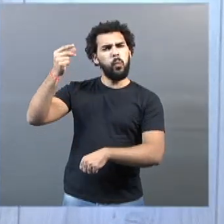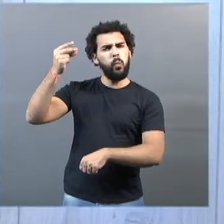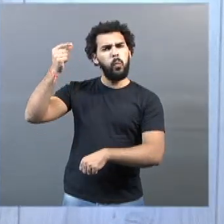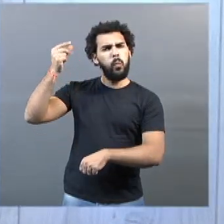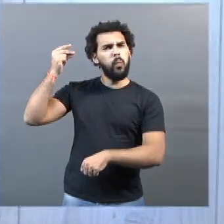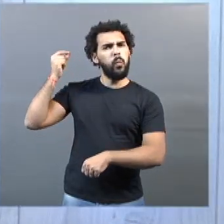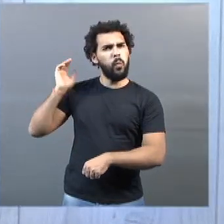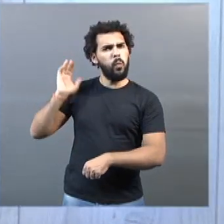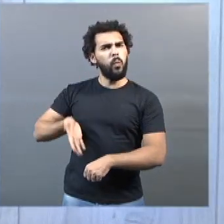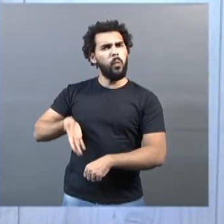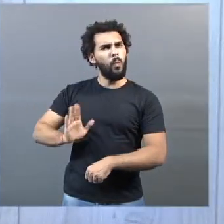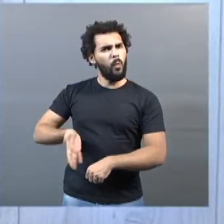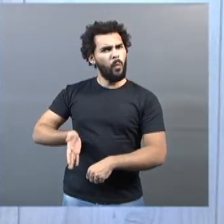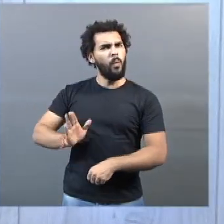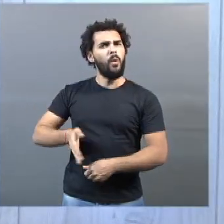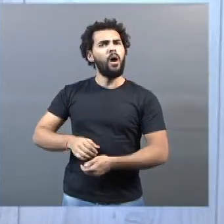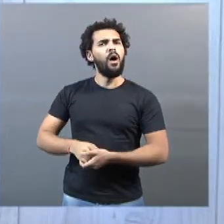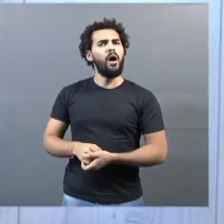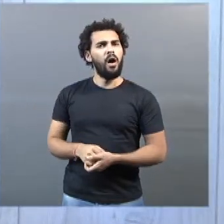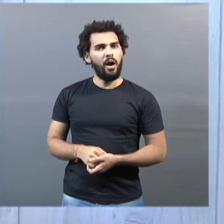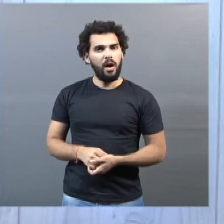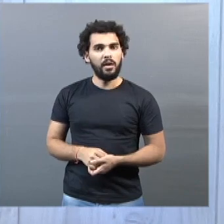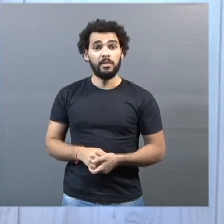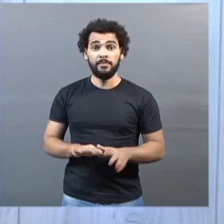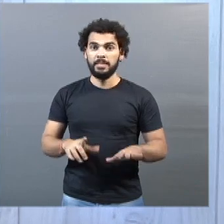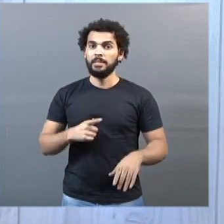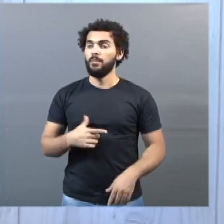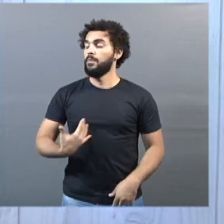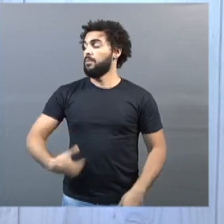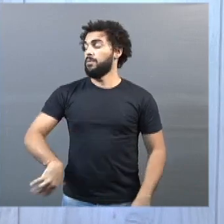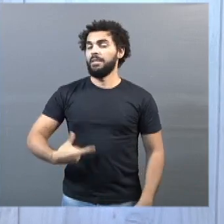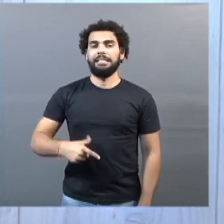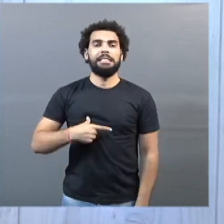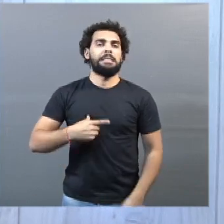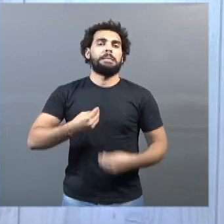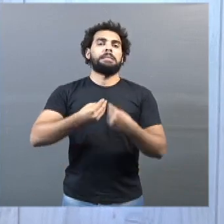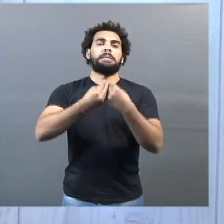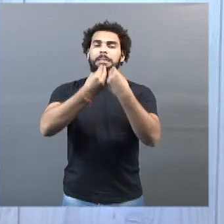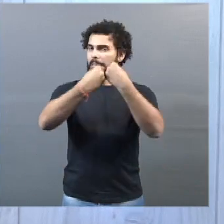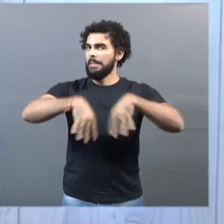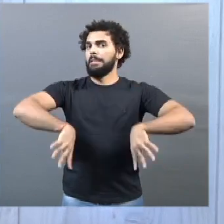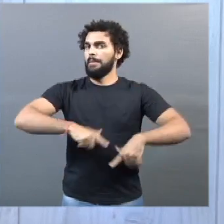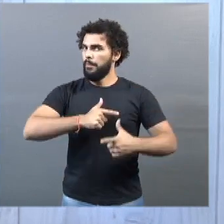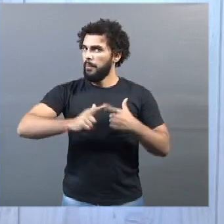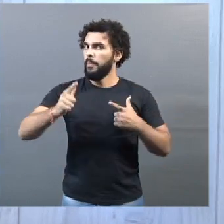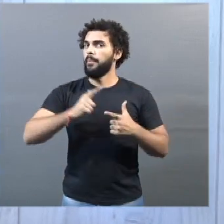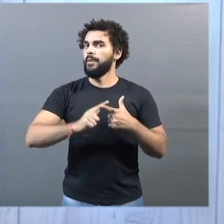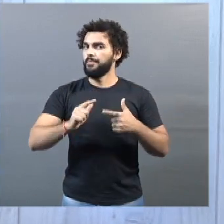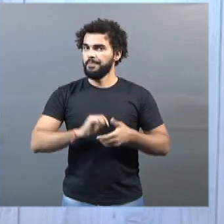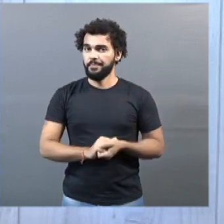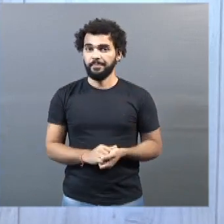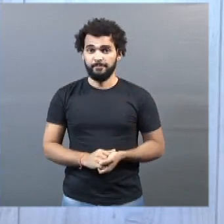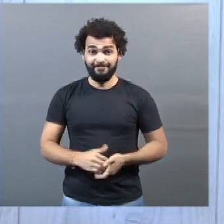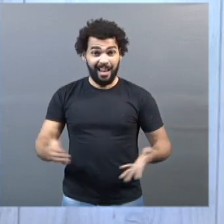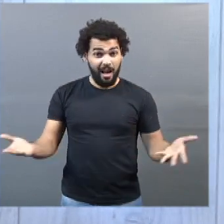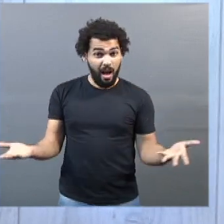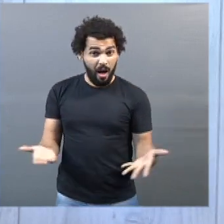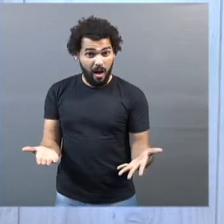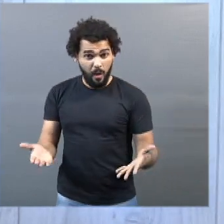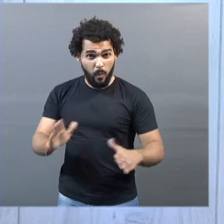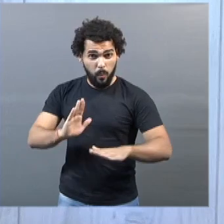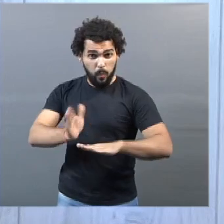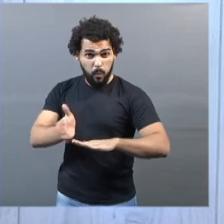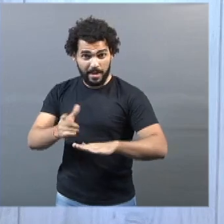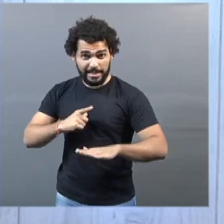do ser humano. E já nos causaram bastante problema. A pandemia da Covid-19 é apenas